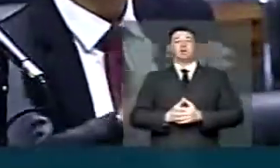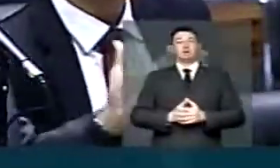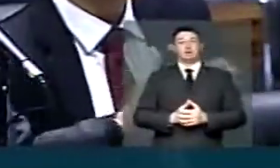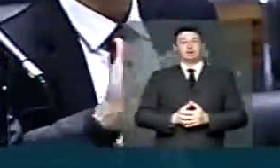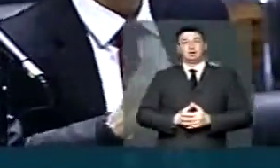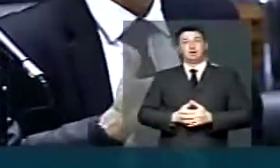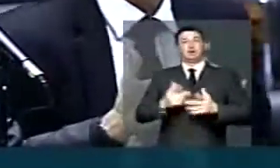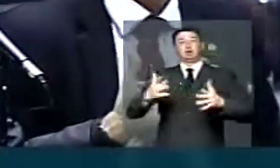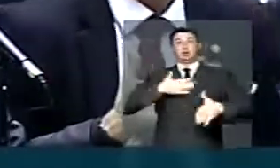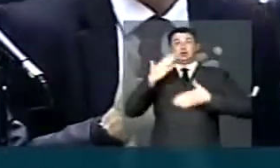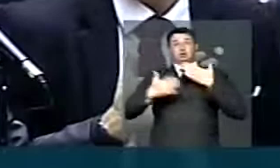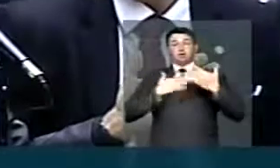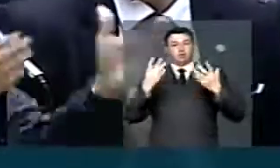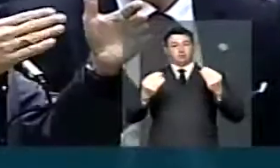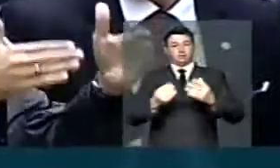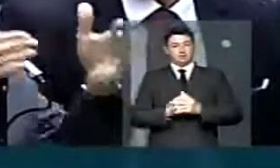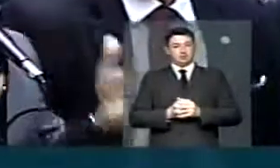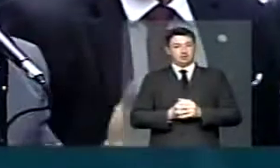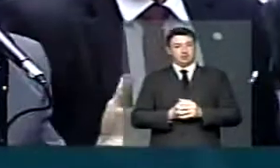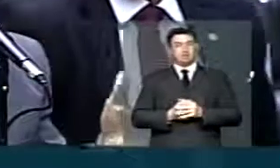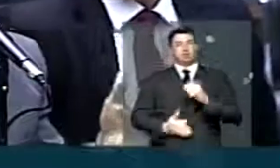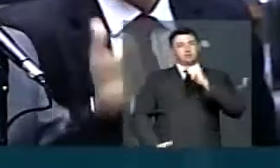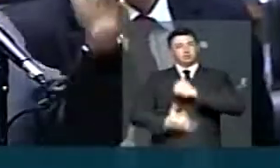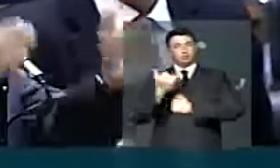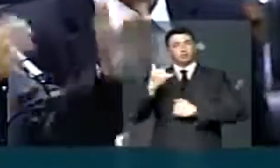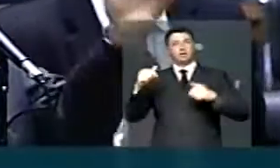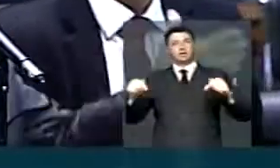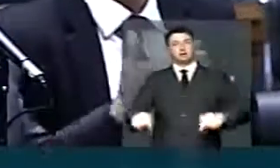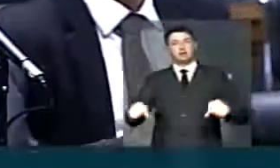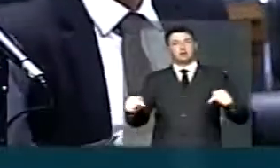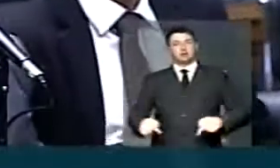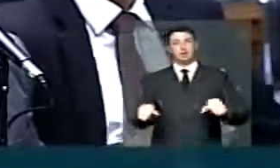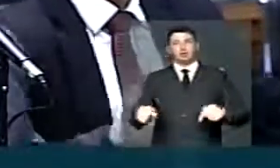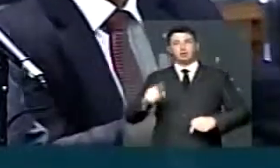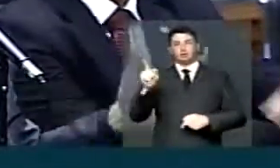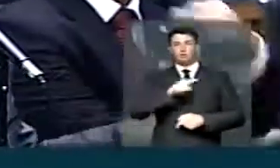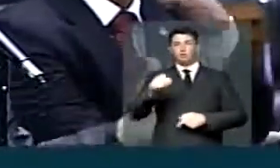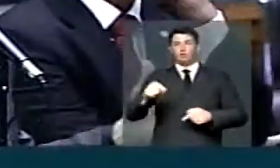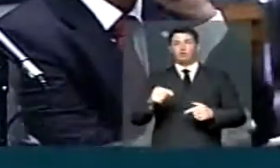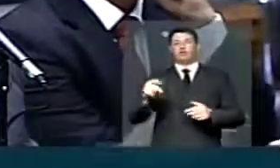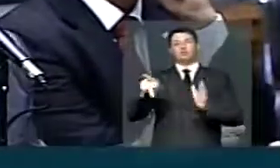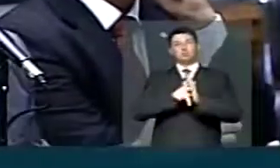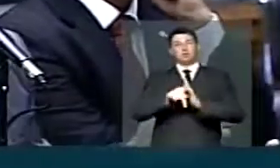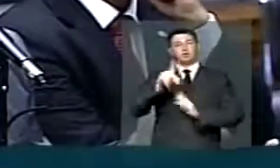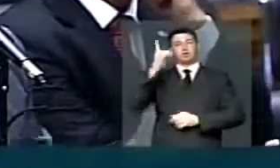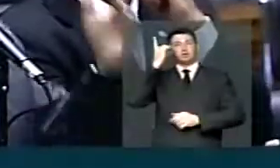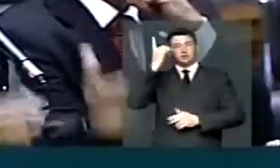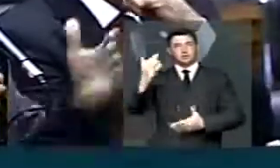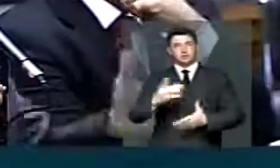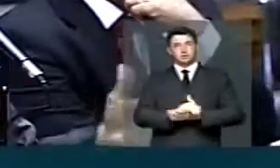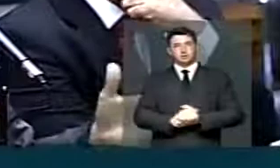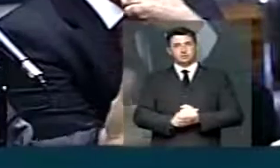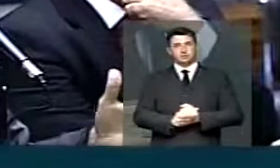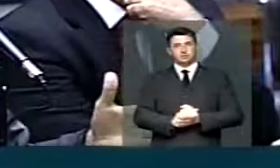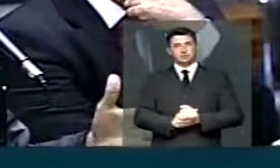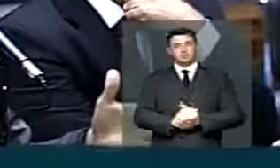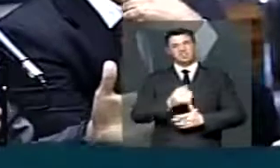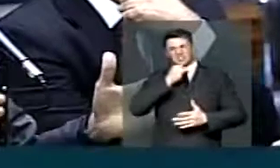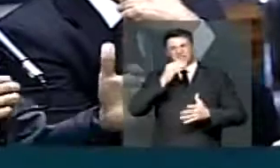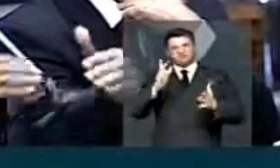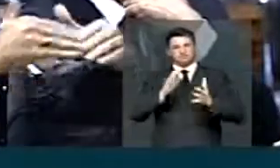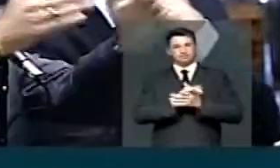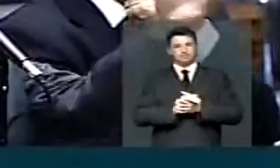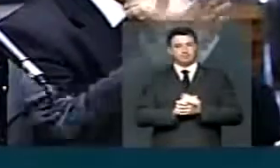surpreendente fomos traídos pelo veto da presidência da presidenta Dilma. E, lamentavelmente,